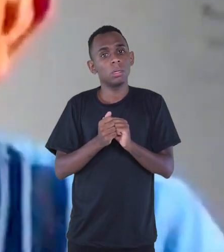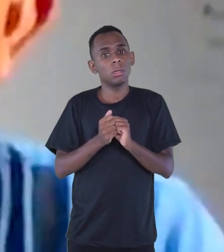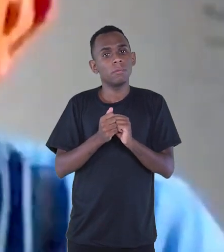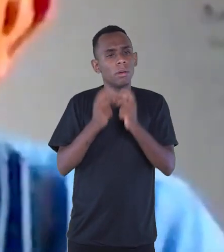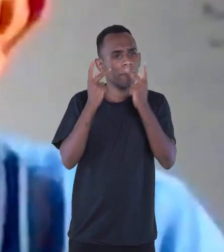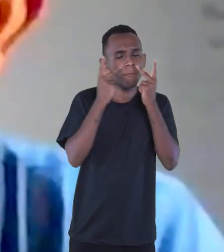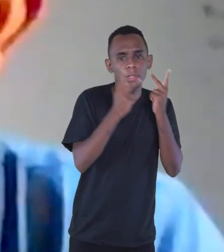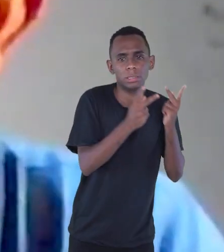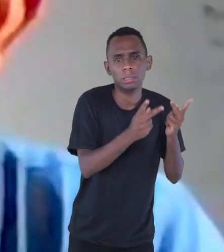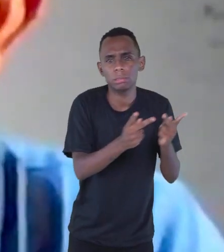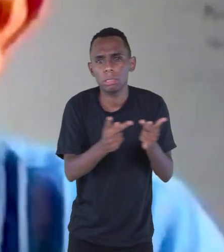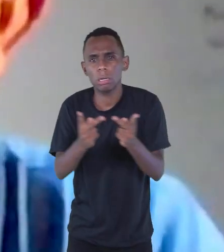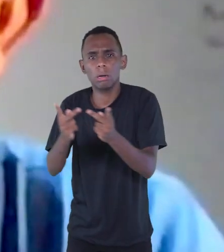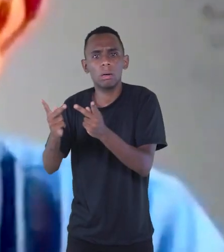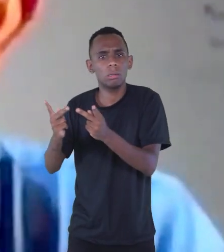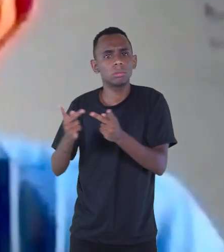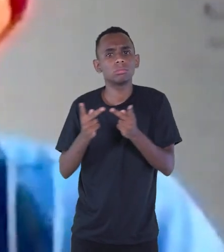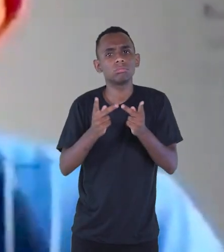esses